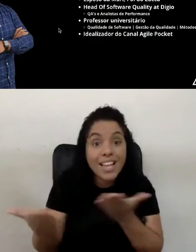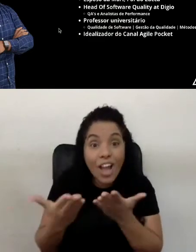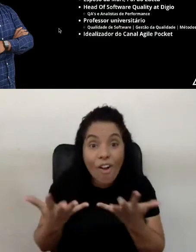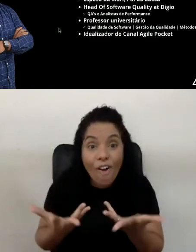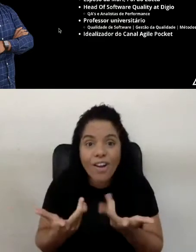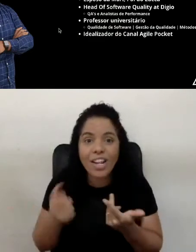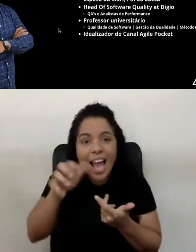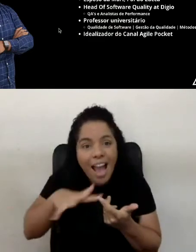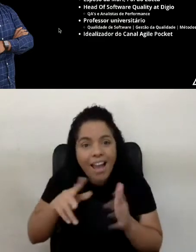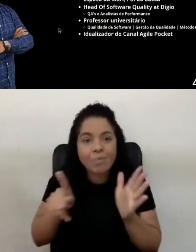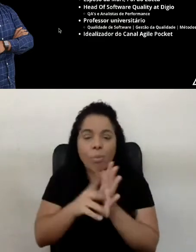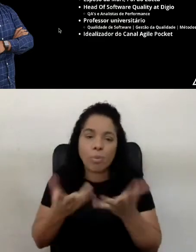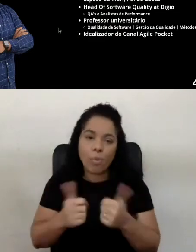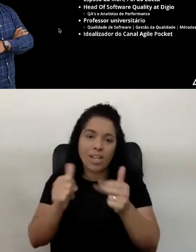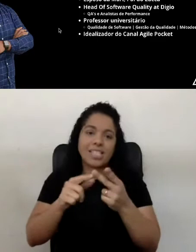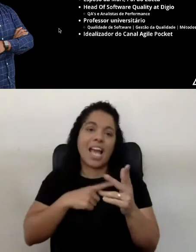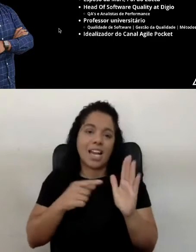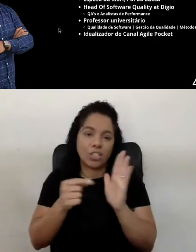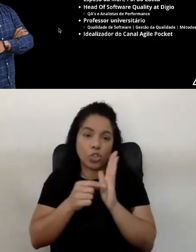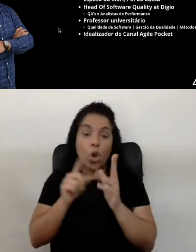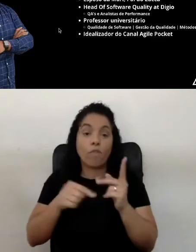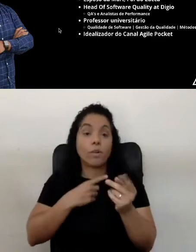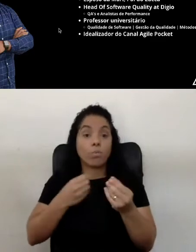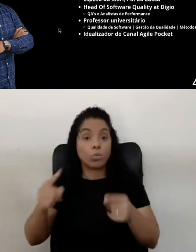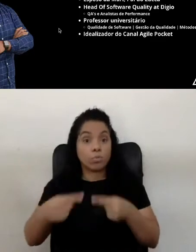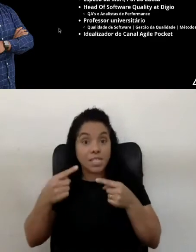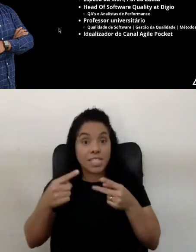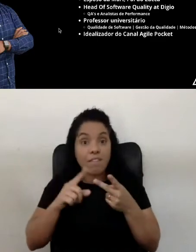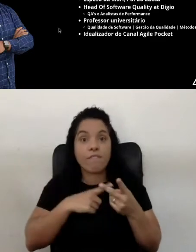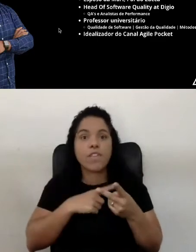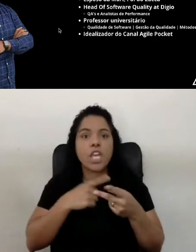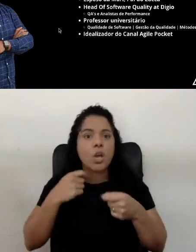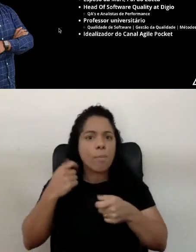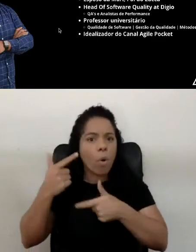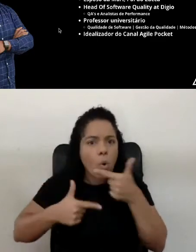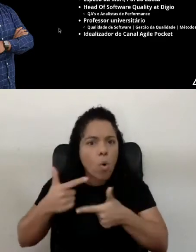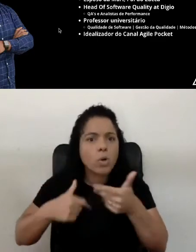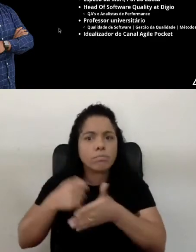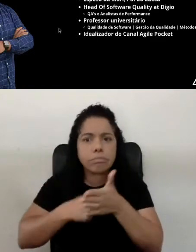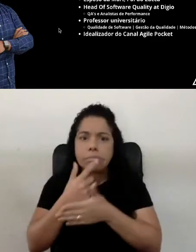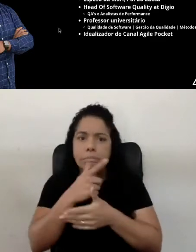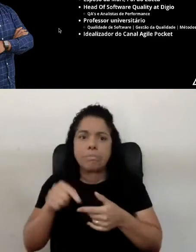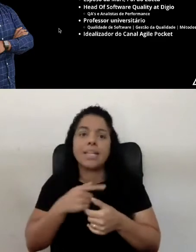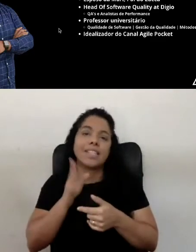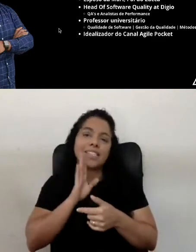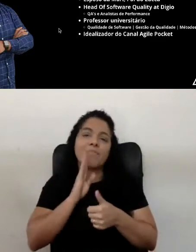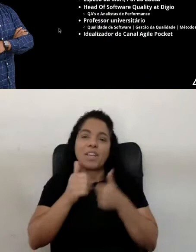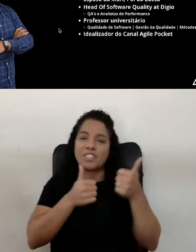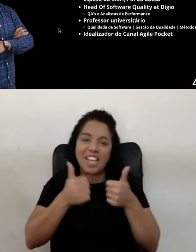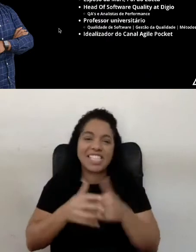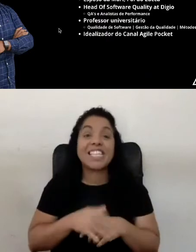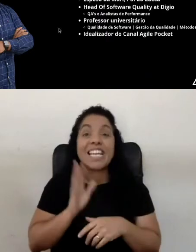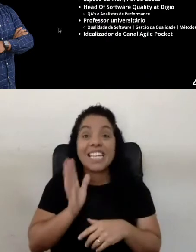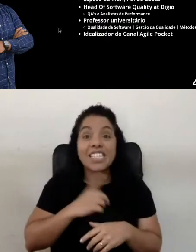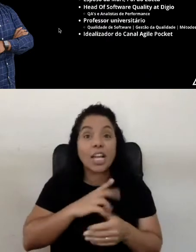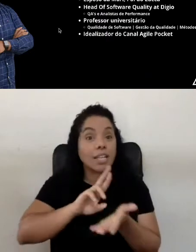software. Então, são muitos desafios, muitos embates, mas está sendo bem divertido. Está sendo bem divertido. Já